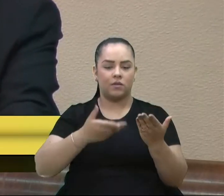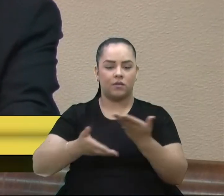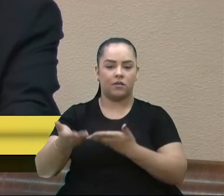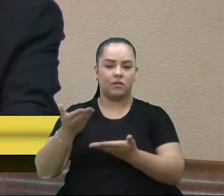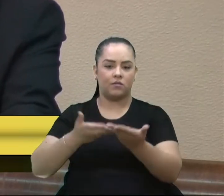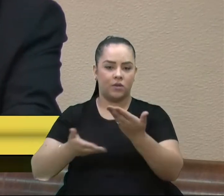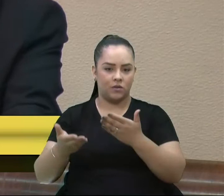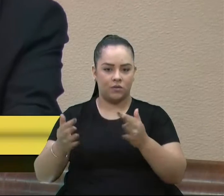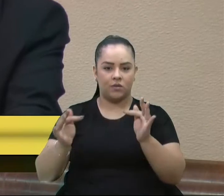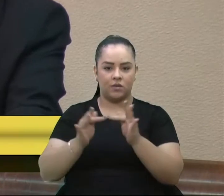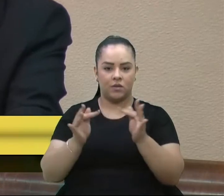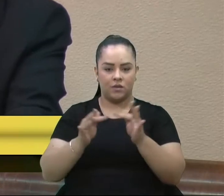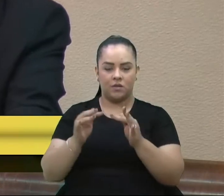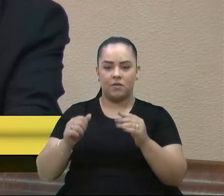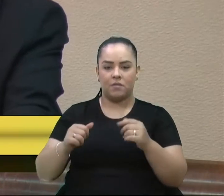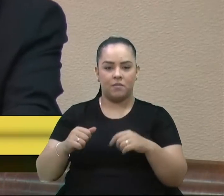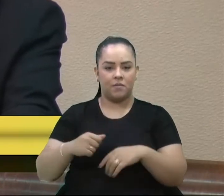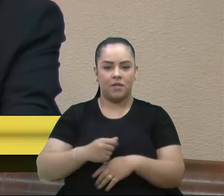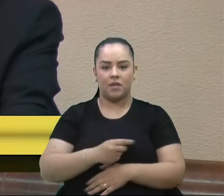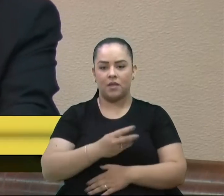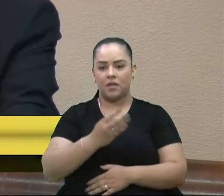milhares de comunidades